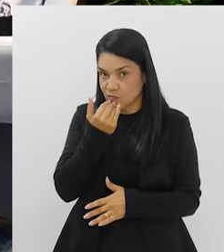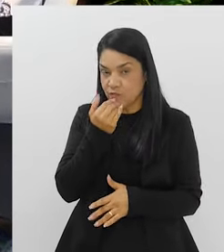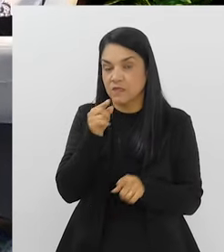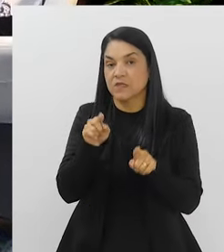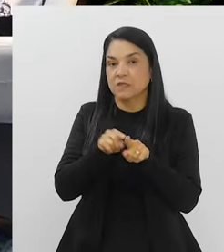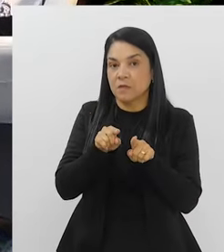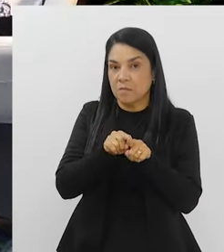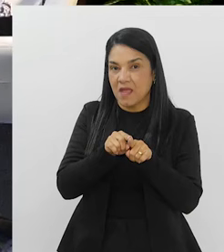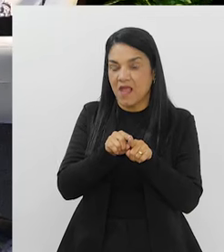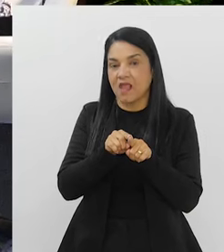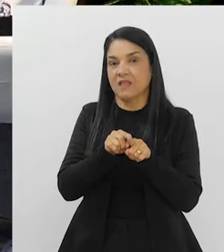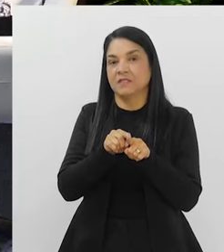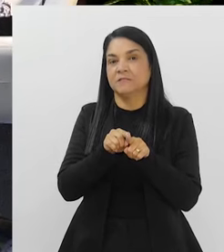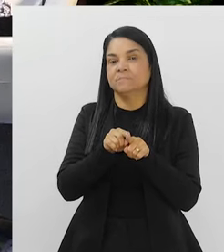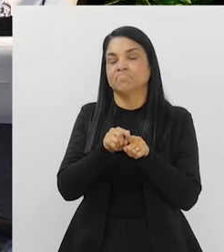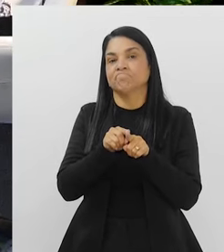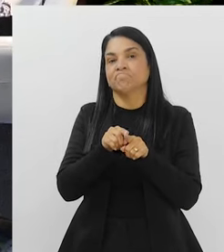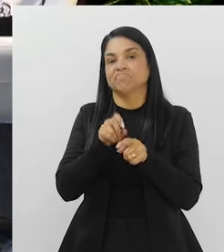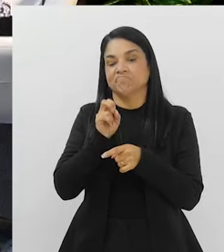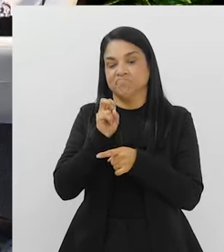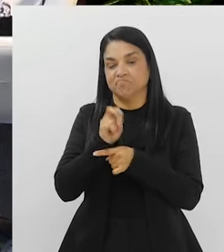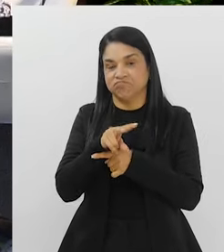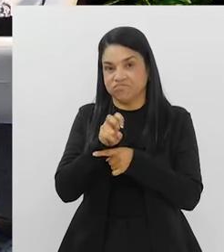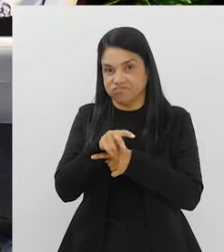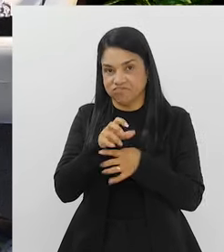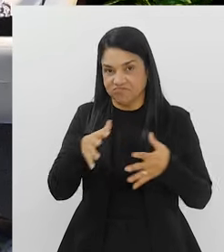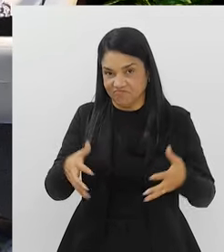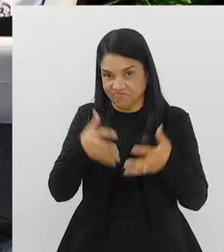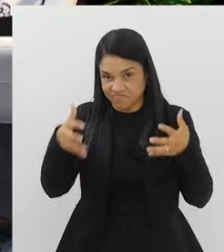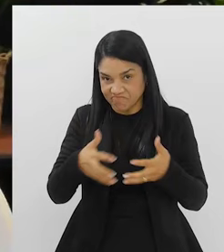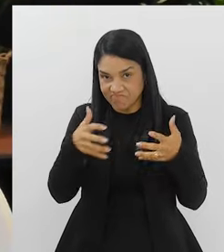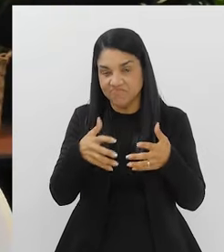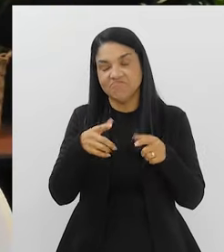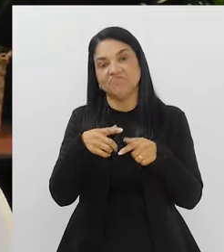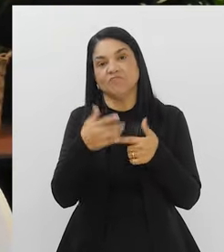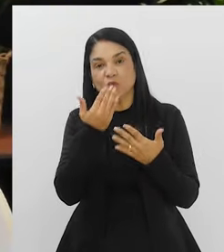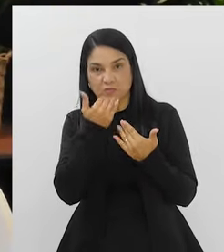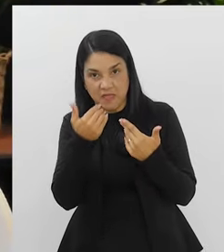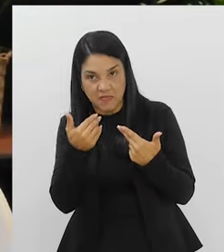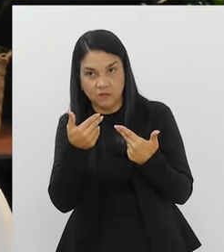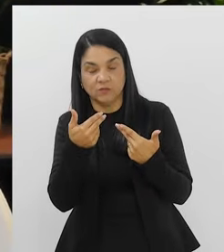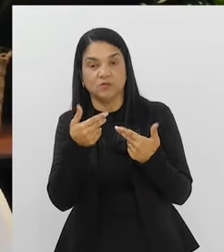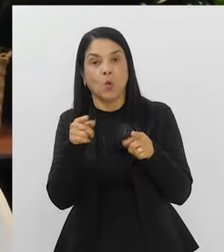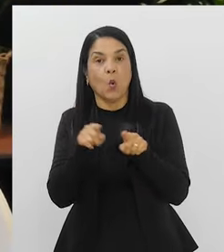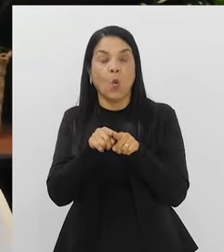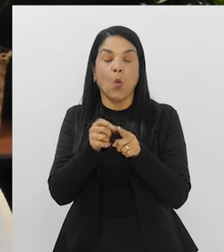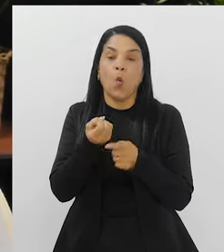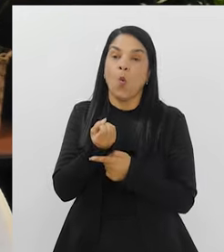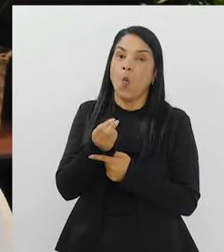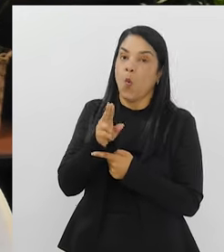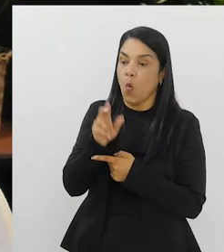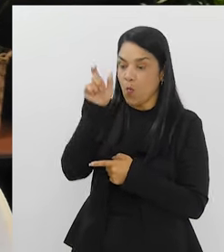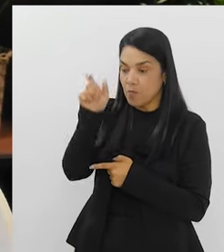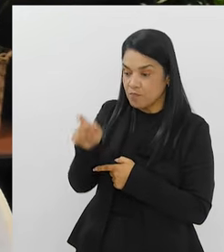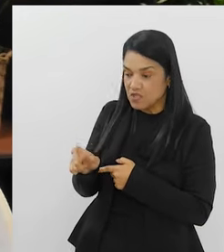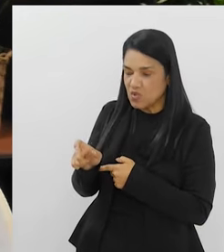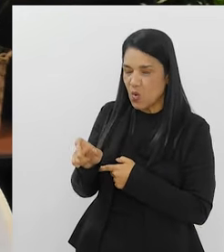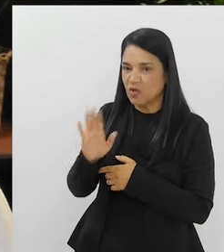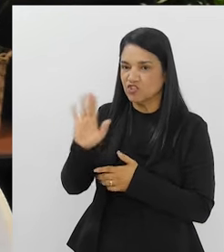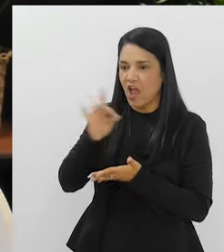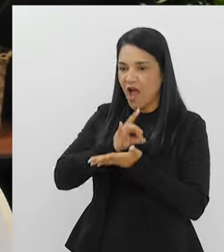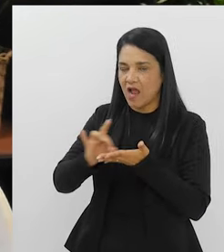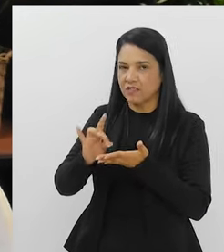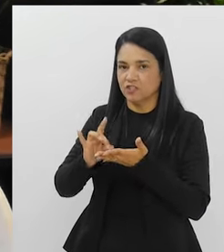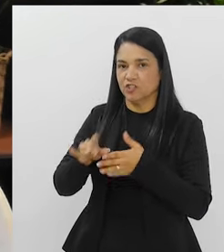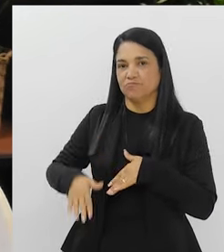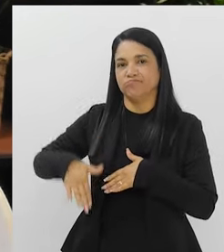em dia, muitas vezes, intoxicado ali de agrotóxicos, ou já é uma tendência da pessoa de ser